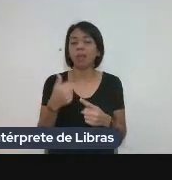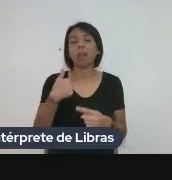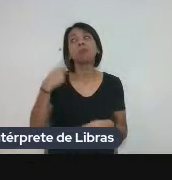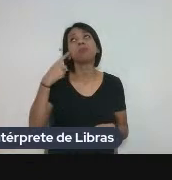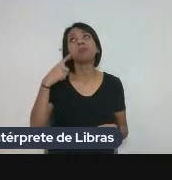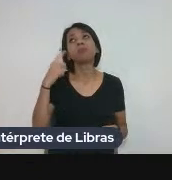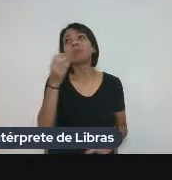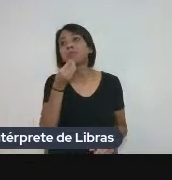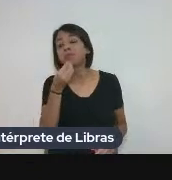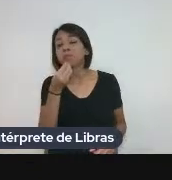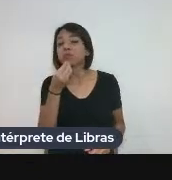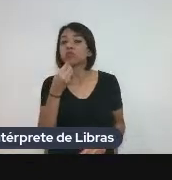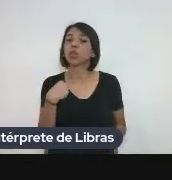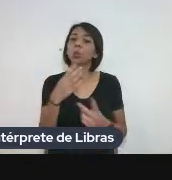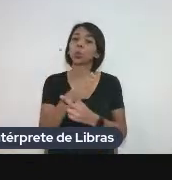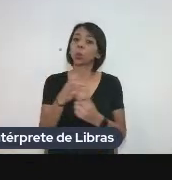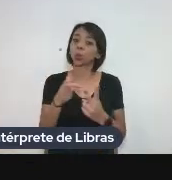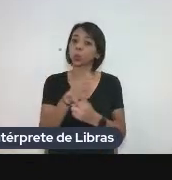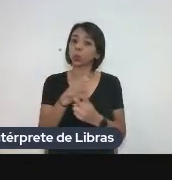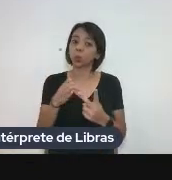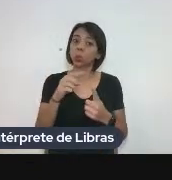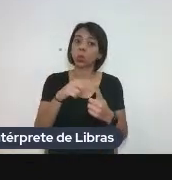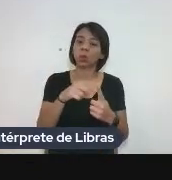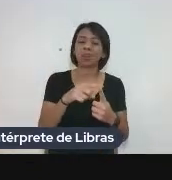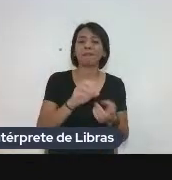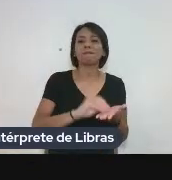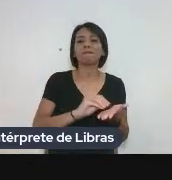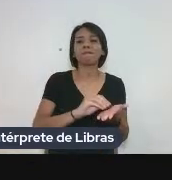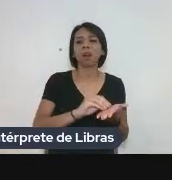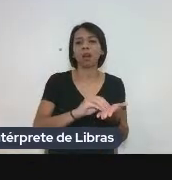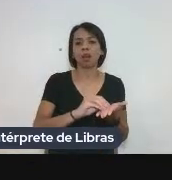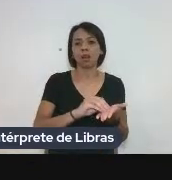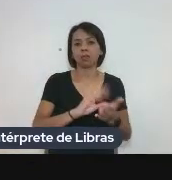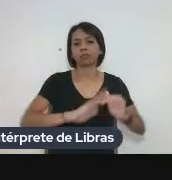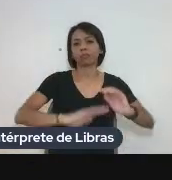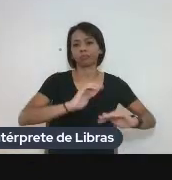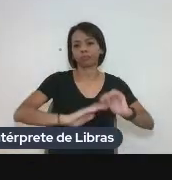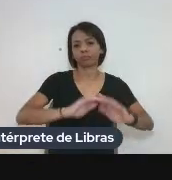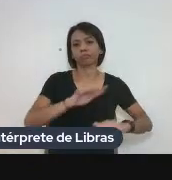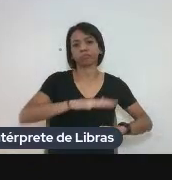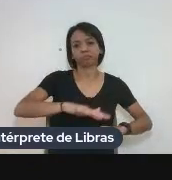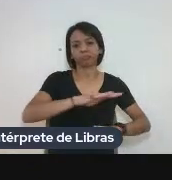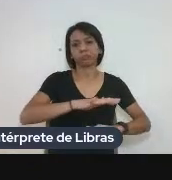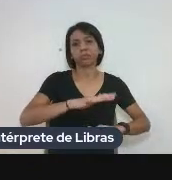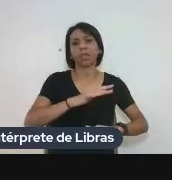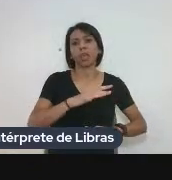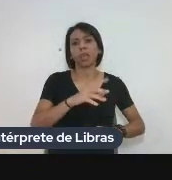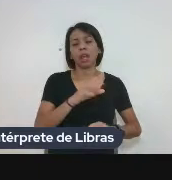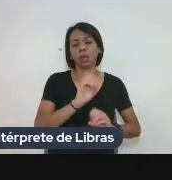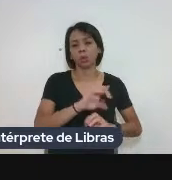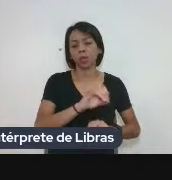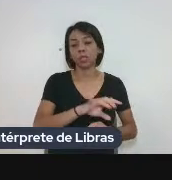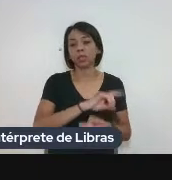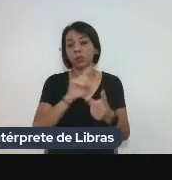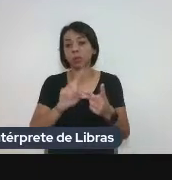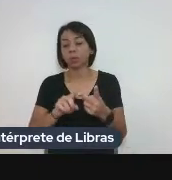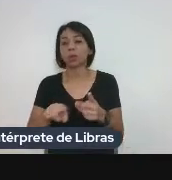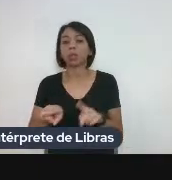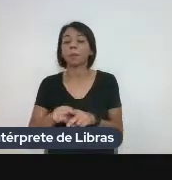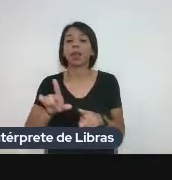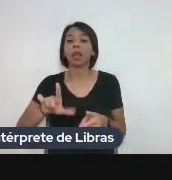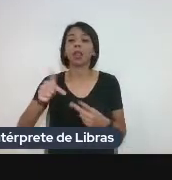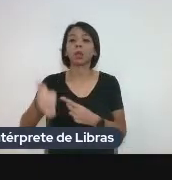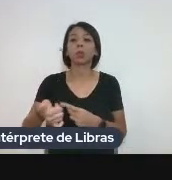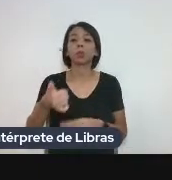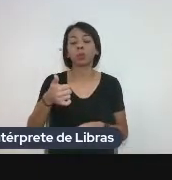ser, são dois fatores. Que seria o despreparo, infelizmente, de profissionais da educação e a língua materna dos